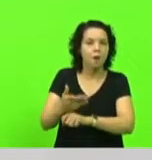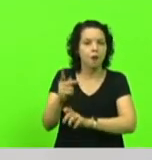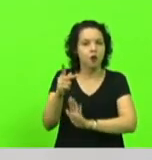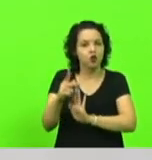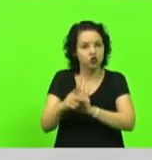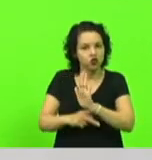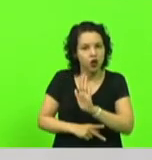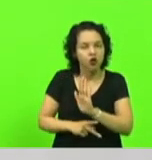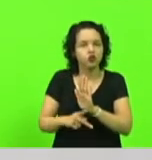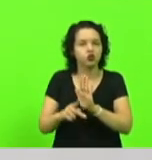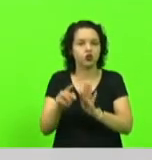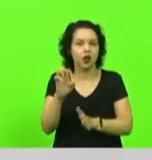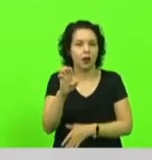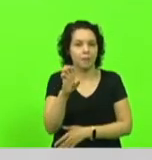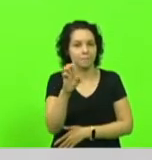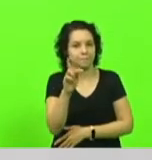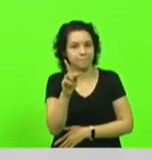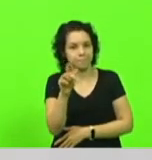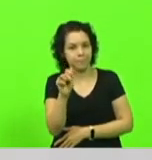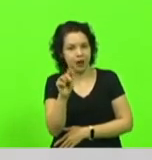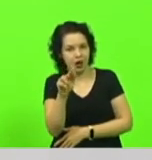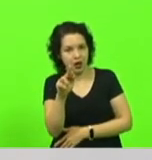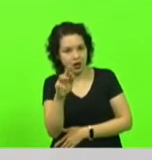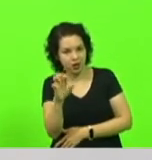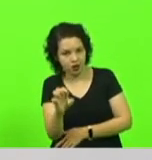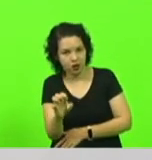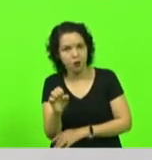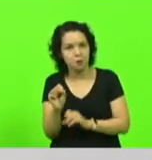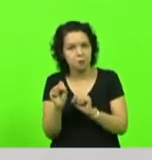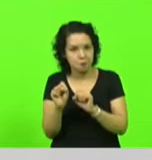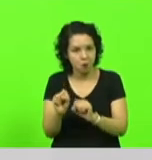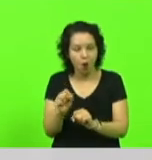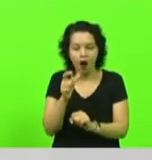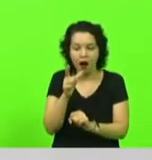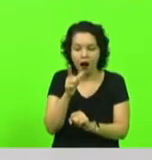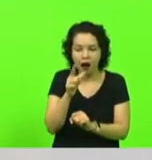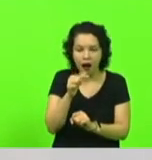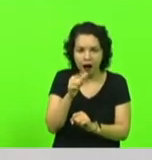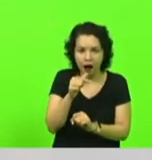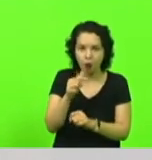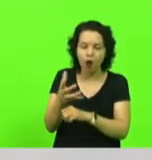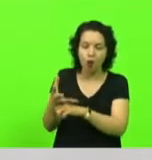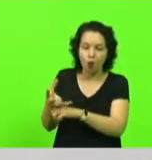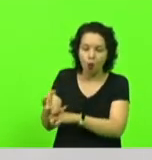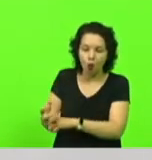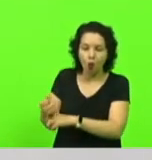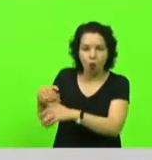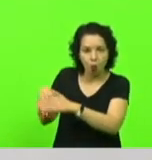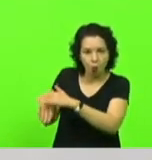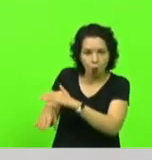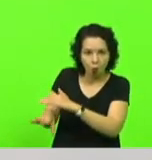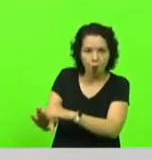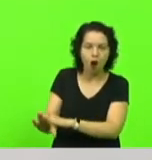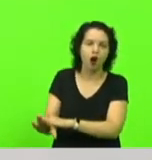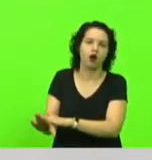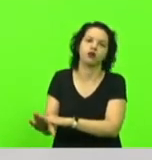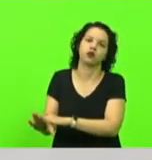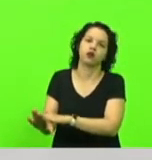rural, fazem a reservação de água de acordo com a sua necessidade, se preparando